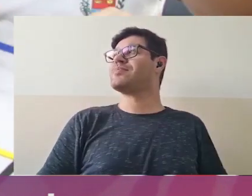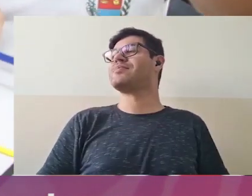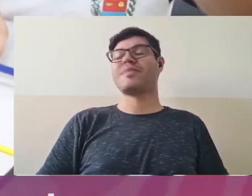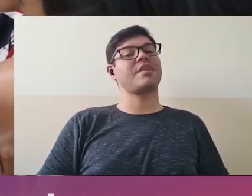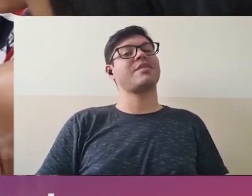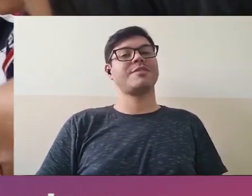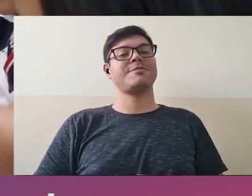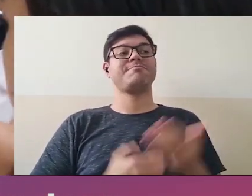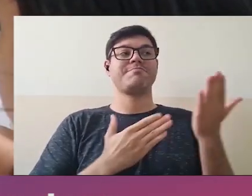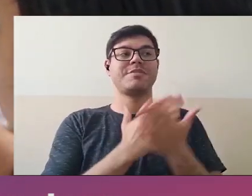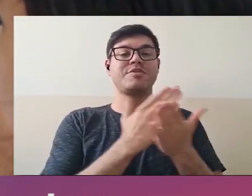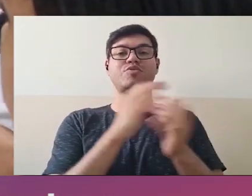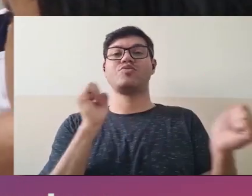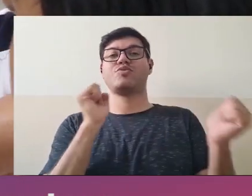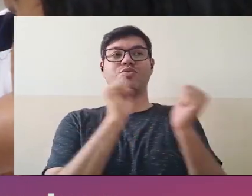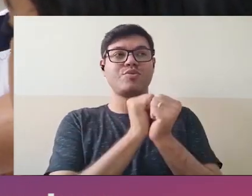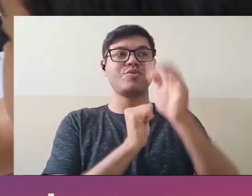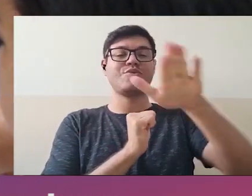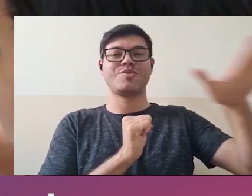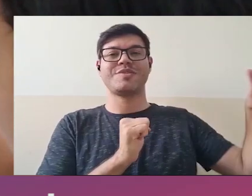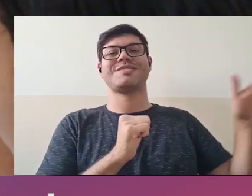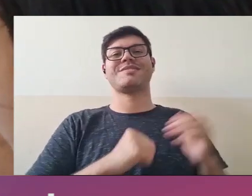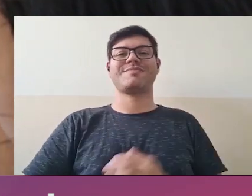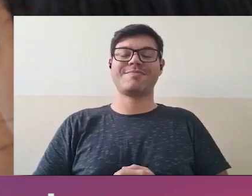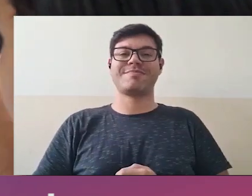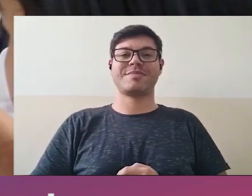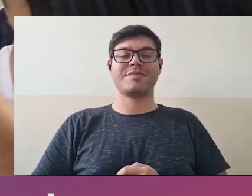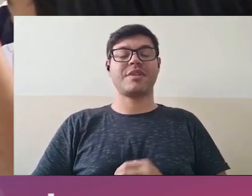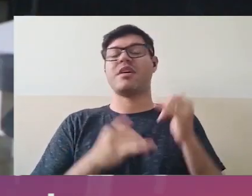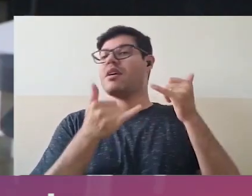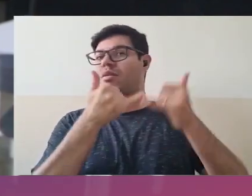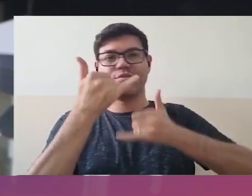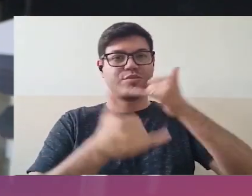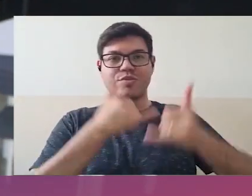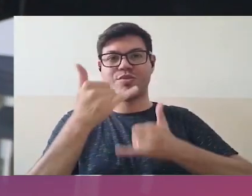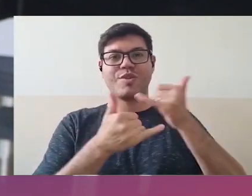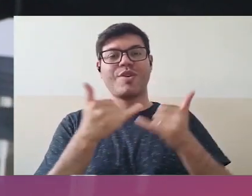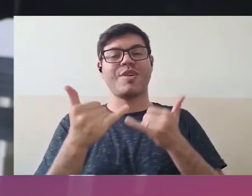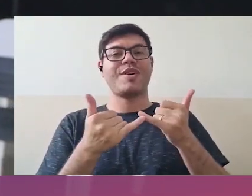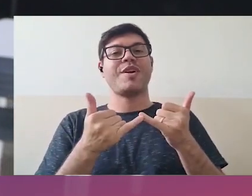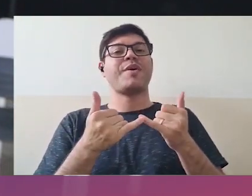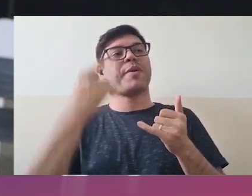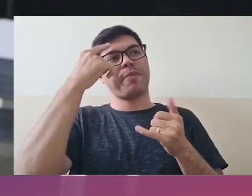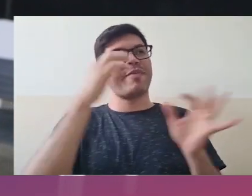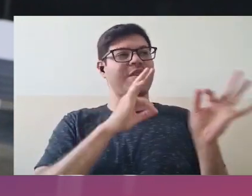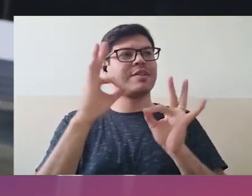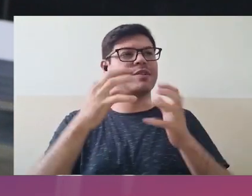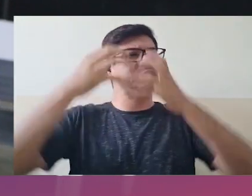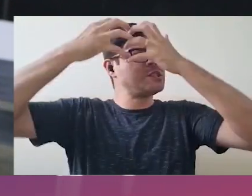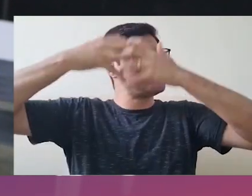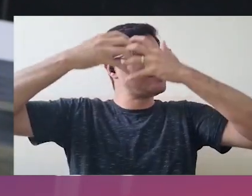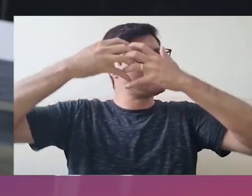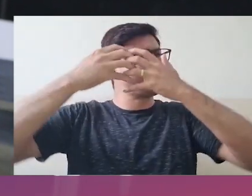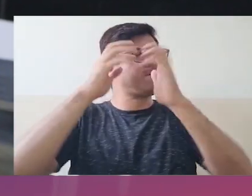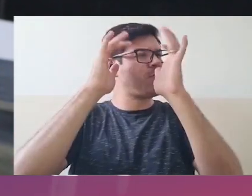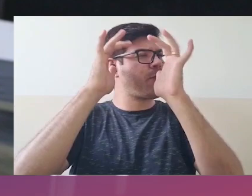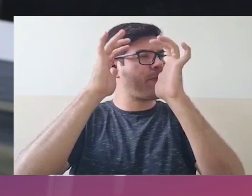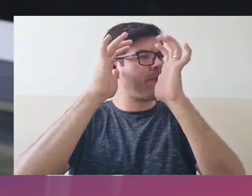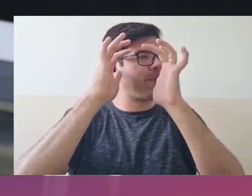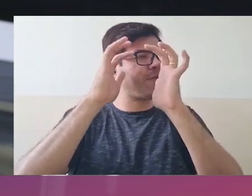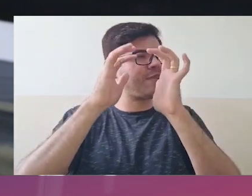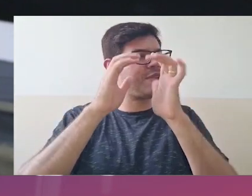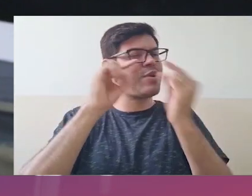o CAIC, e participou das atividades juntamente com os estudantes. É um jogo, né? A proposta é o desenvolvimento do raciocínio